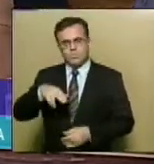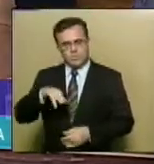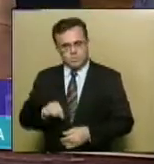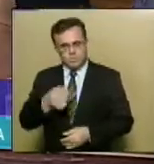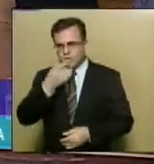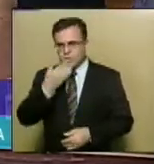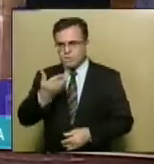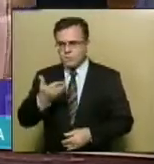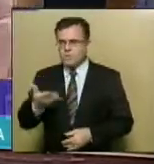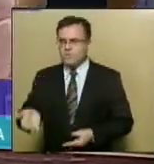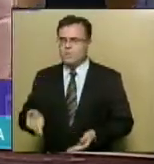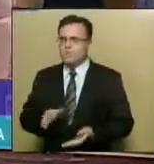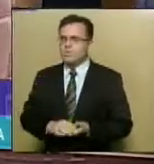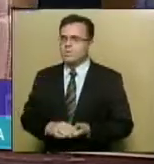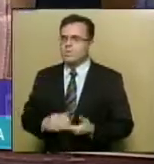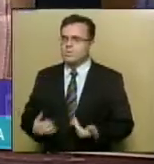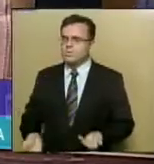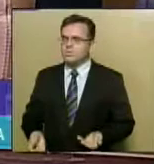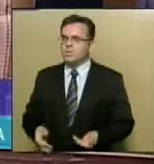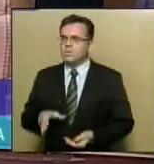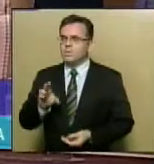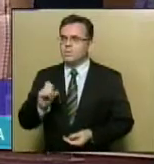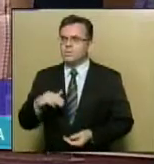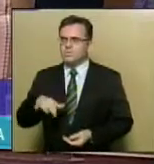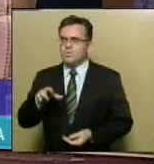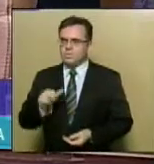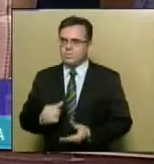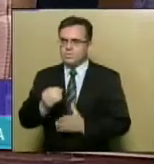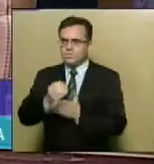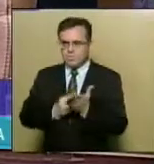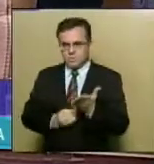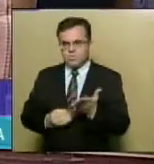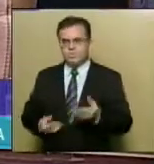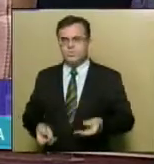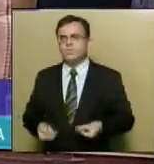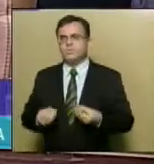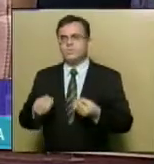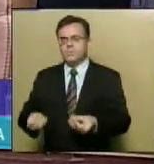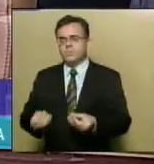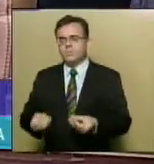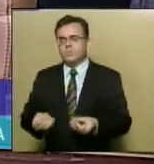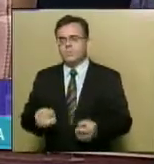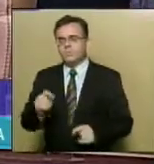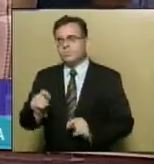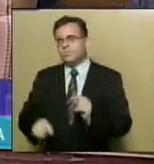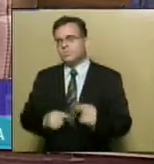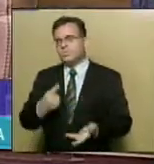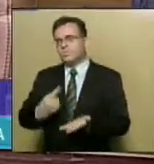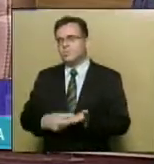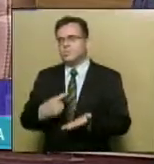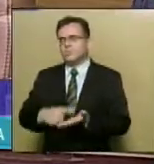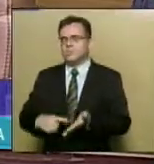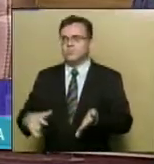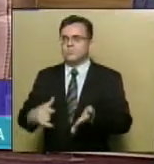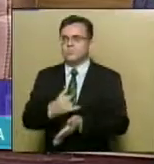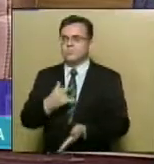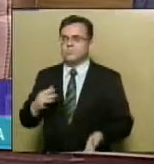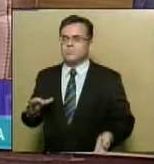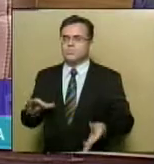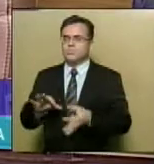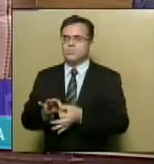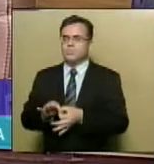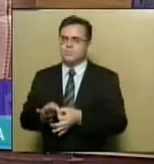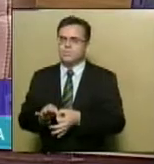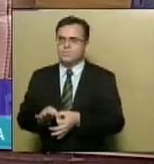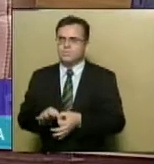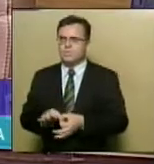Oficio sem infra 369, 2017. Comunica a celebração de contratos aditivos, contratos